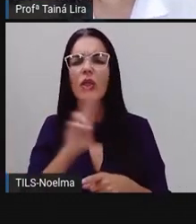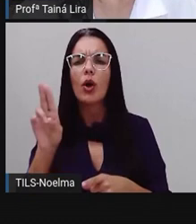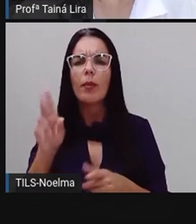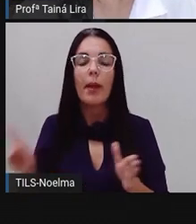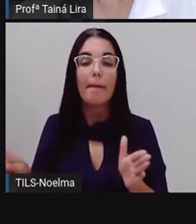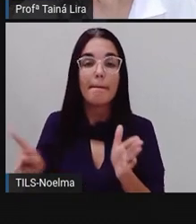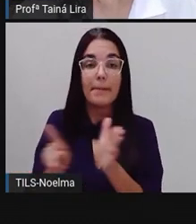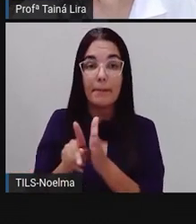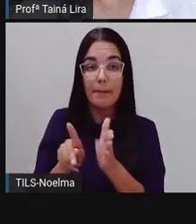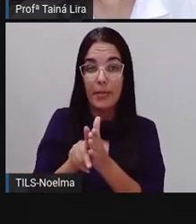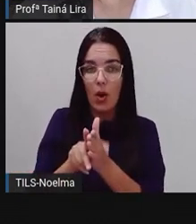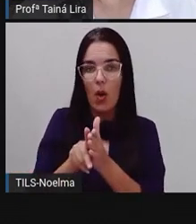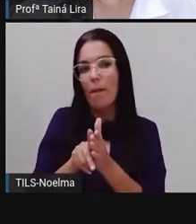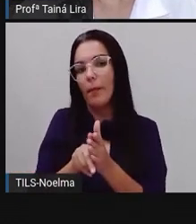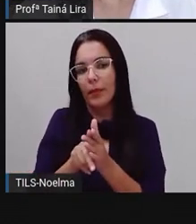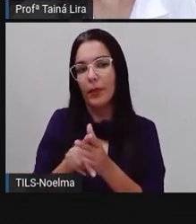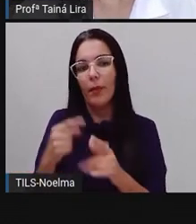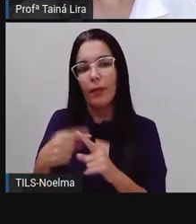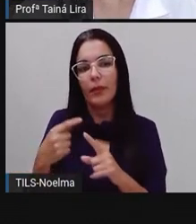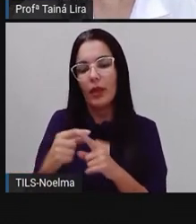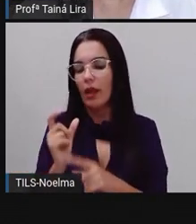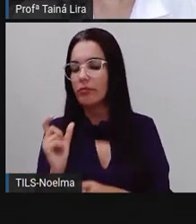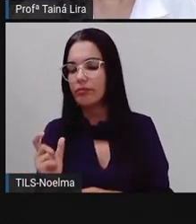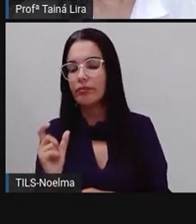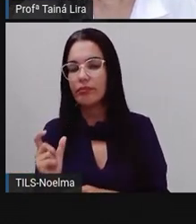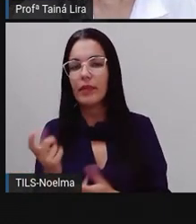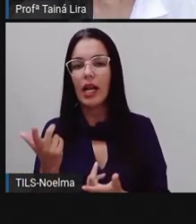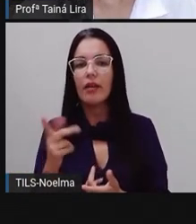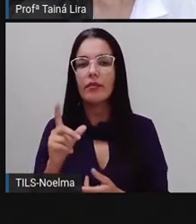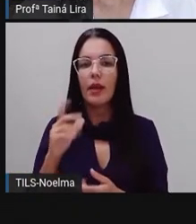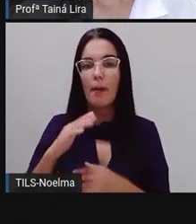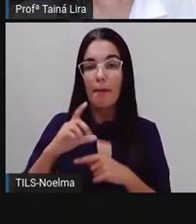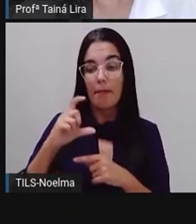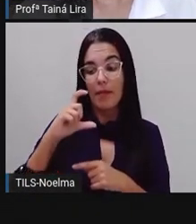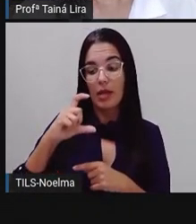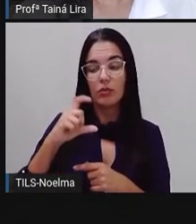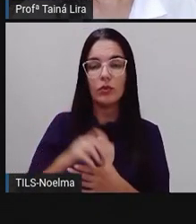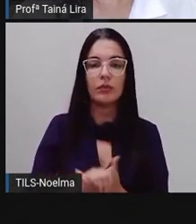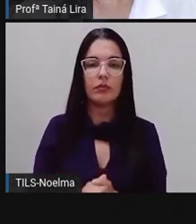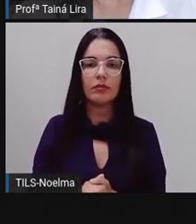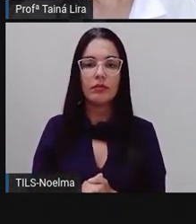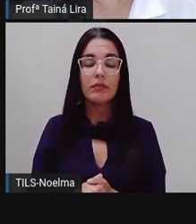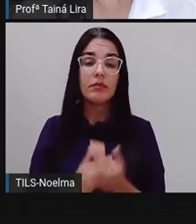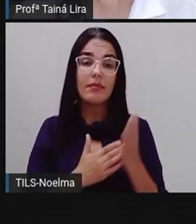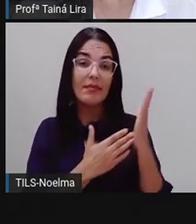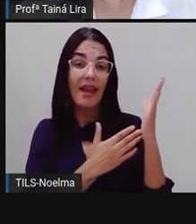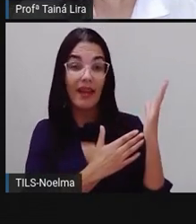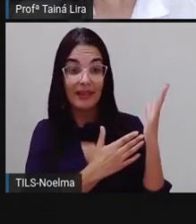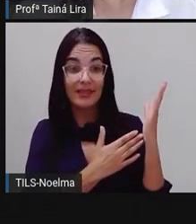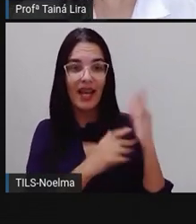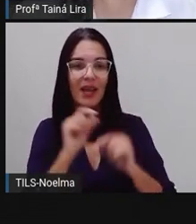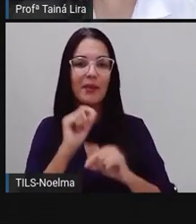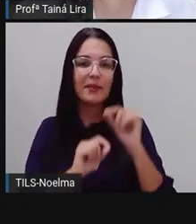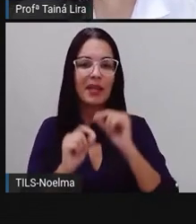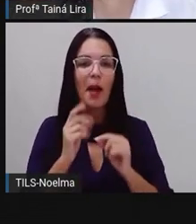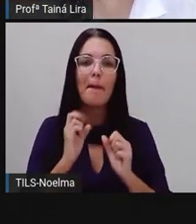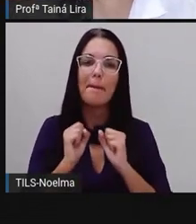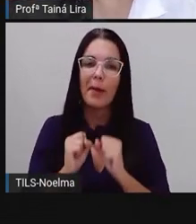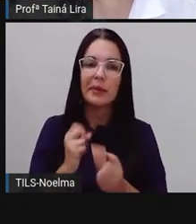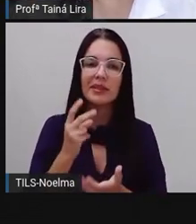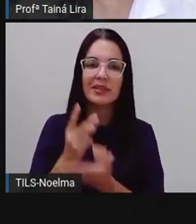escrevemos, né, com letra minúscula, tá bom? O alfabeto minúsculo, aí a gente pode dar